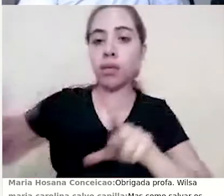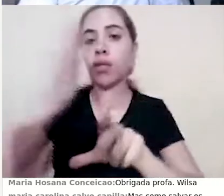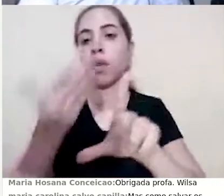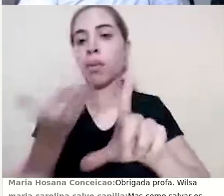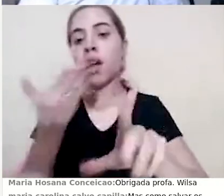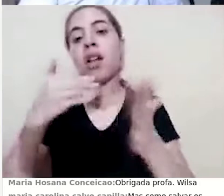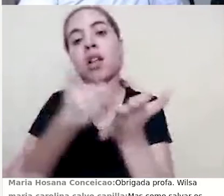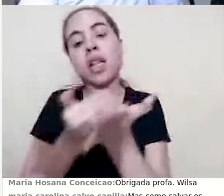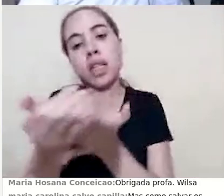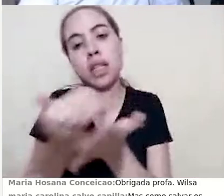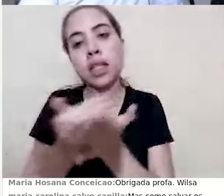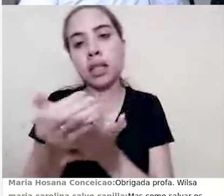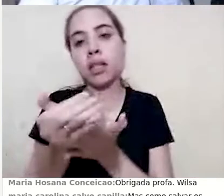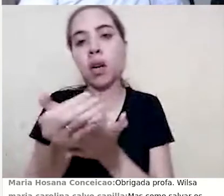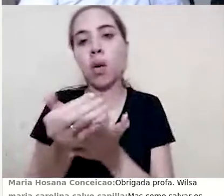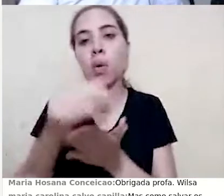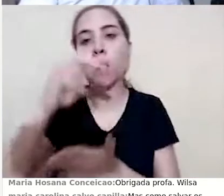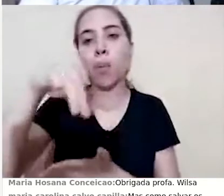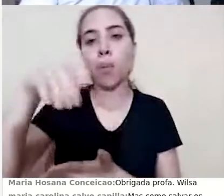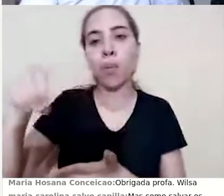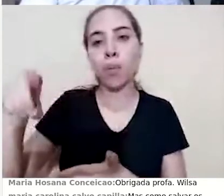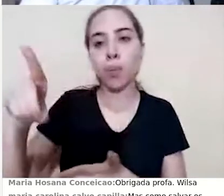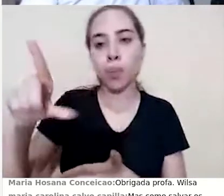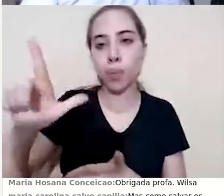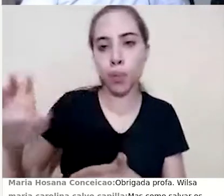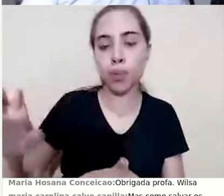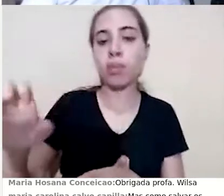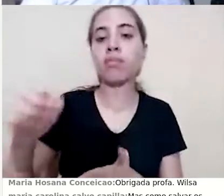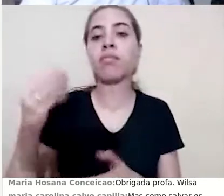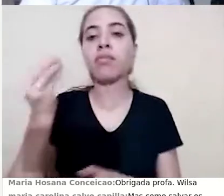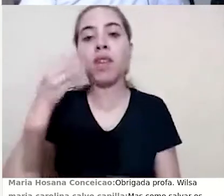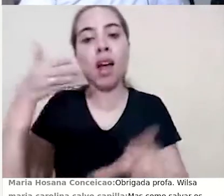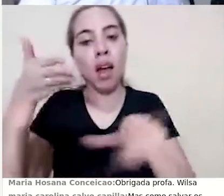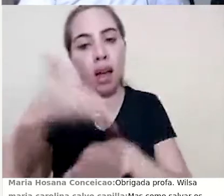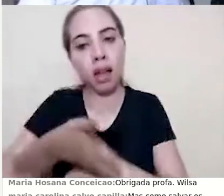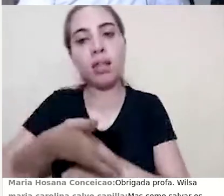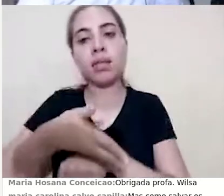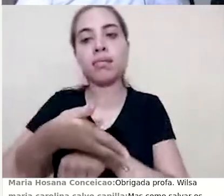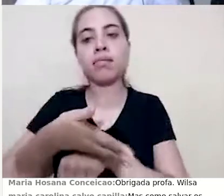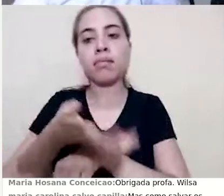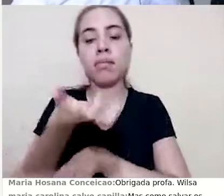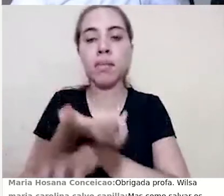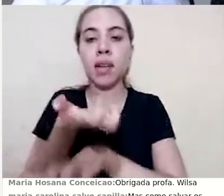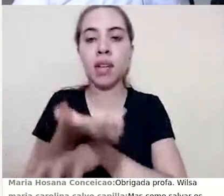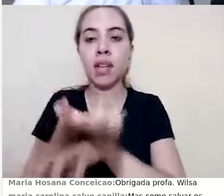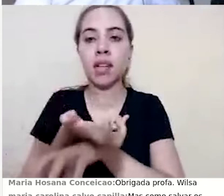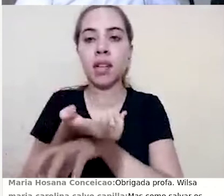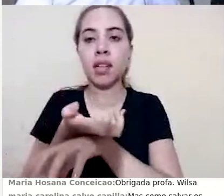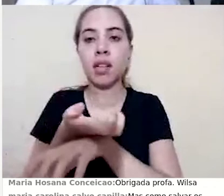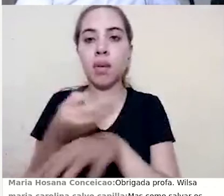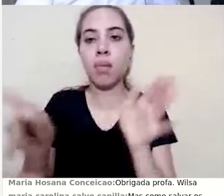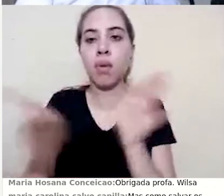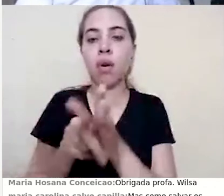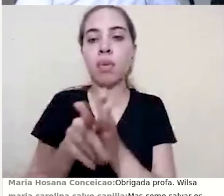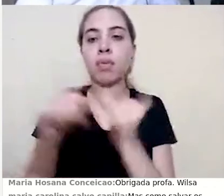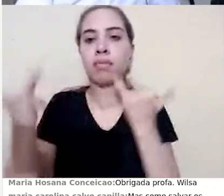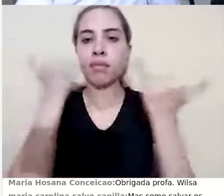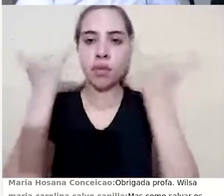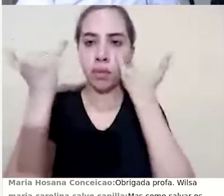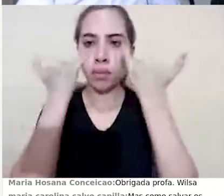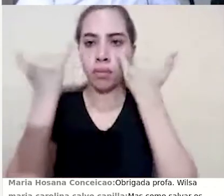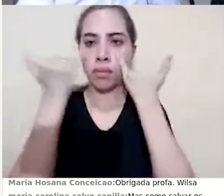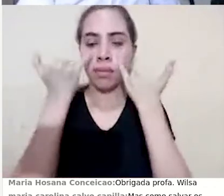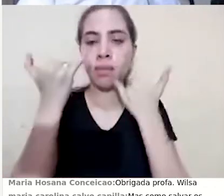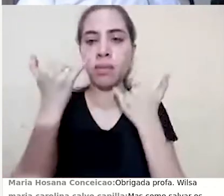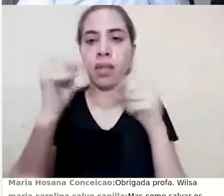Moodle, eu entro na disciplina, no caso, a disciplina de formação, a tela vem